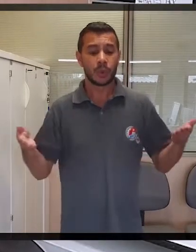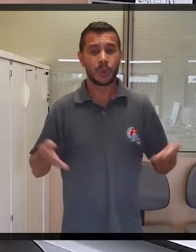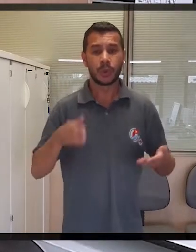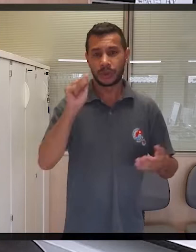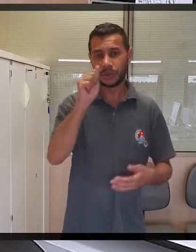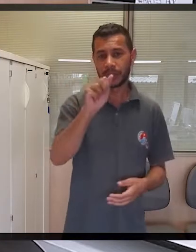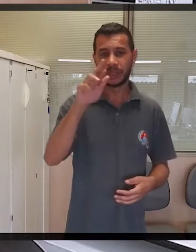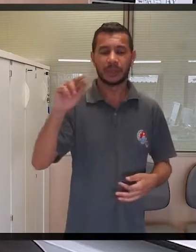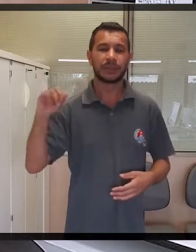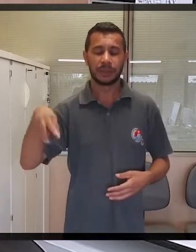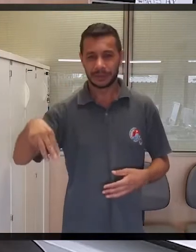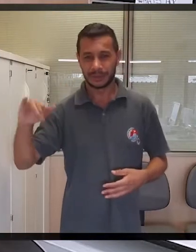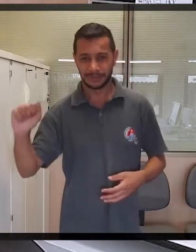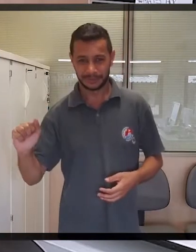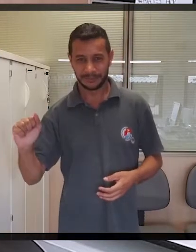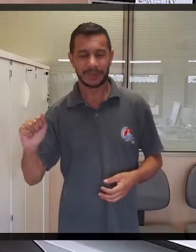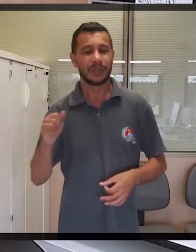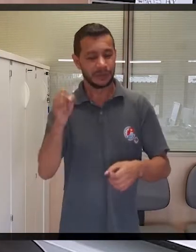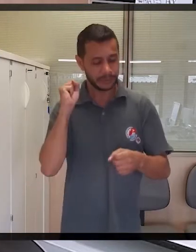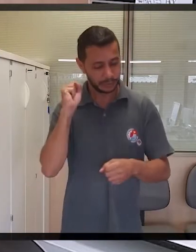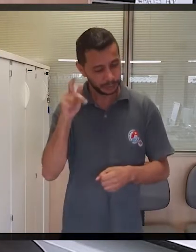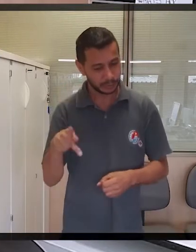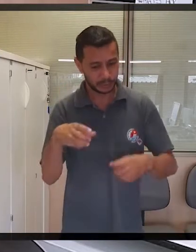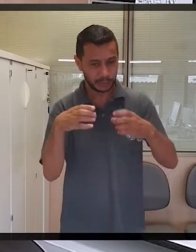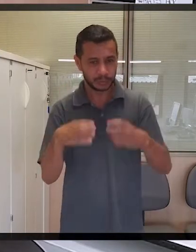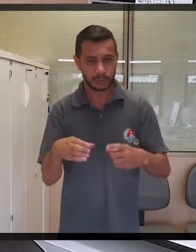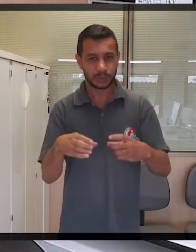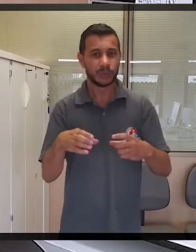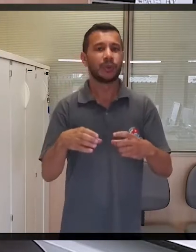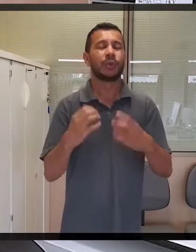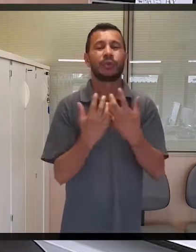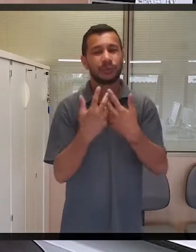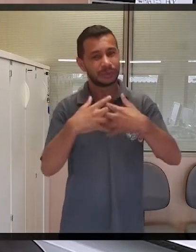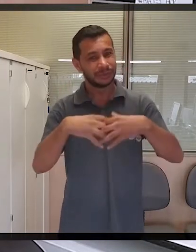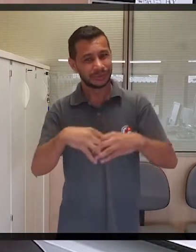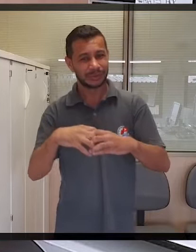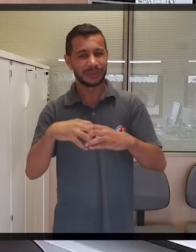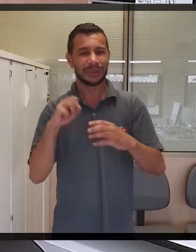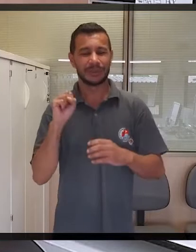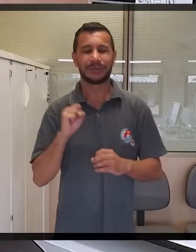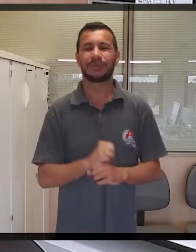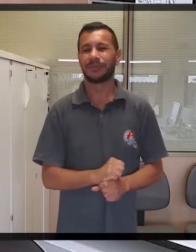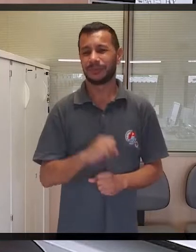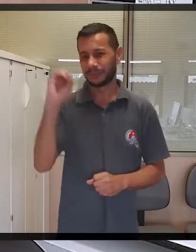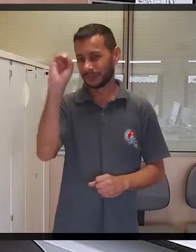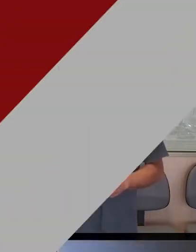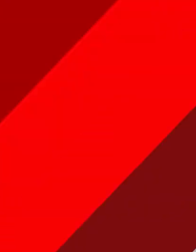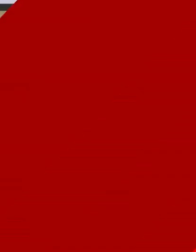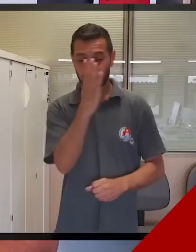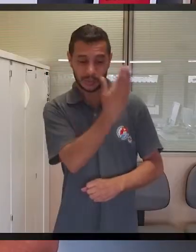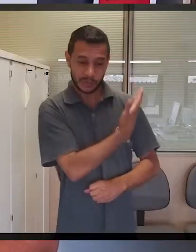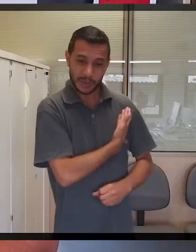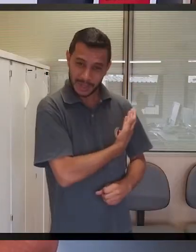aposentados é o Ari Dias, que faz parte da equipe da subsede do Sindinap de Osasco.